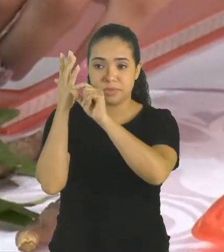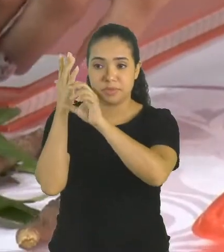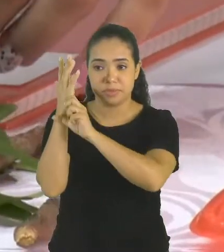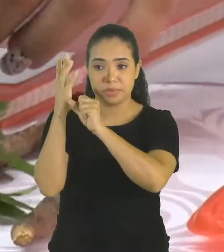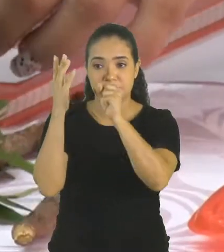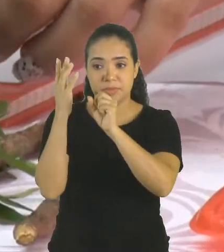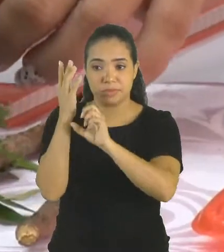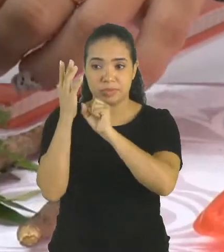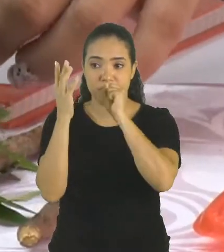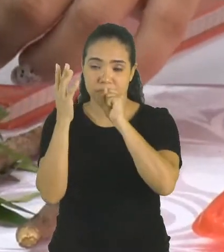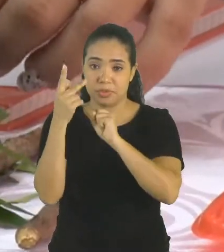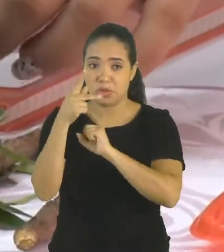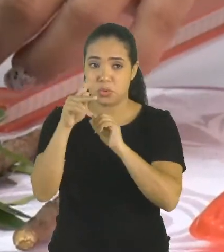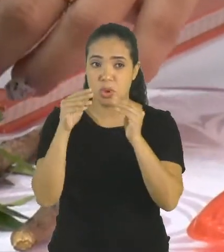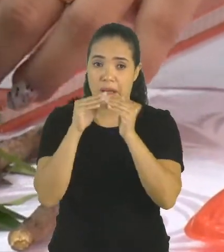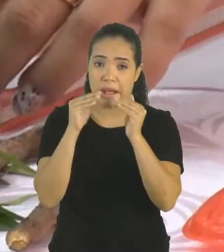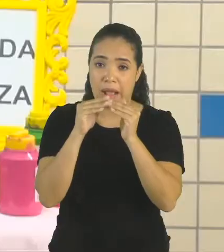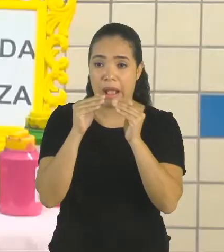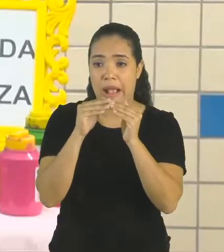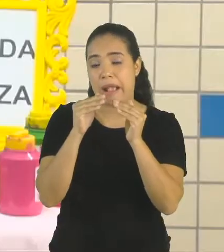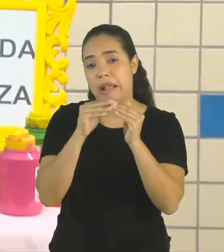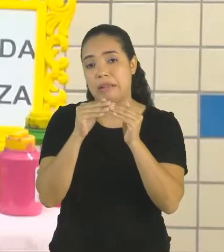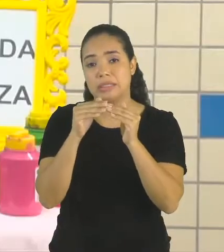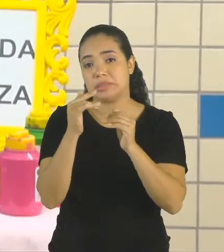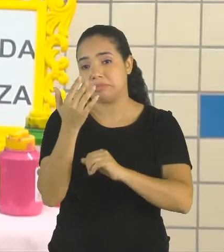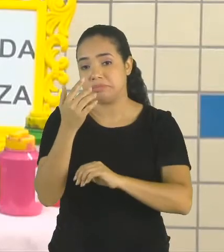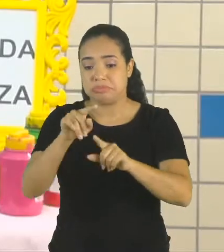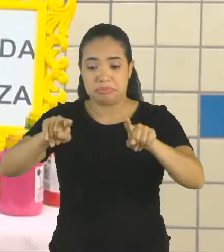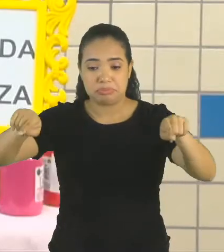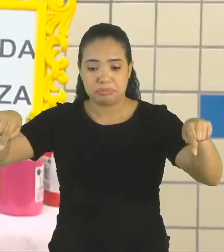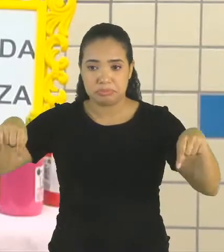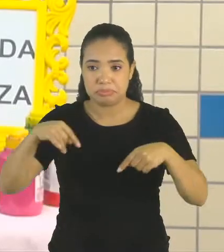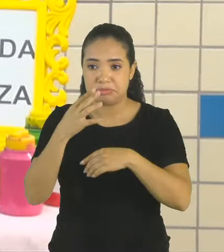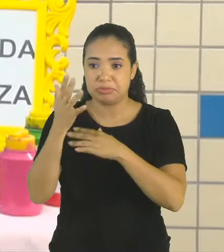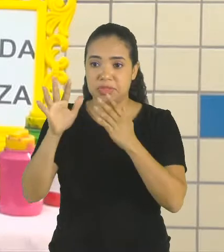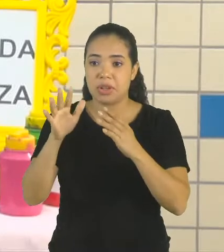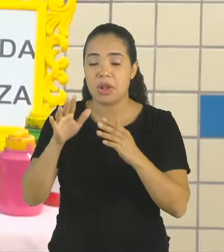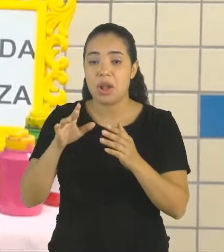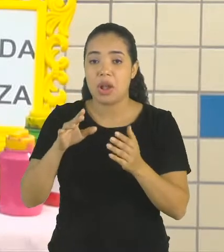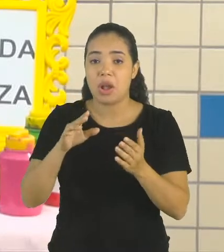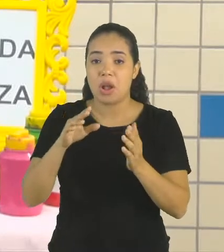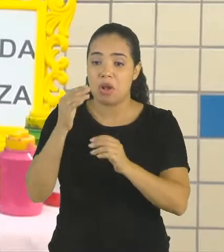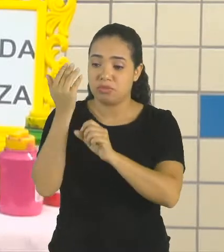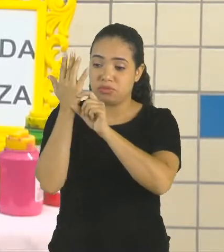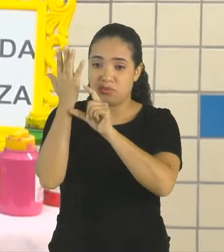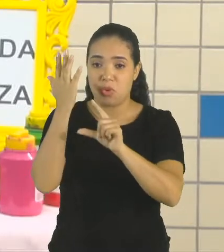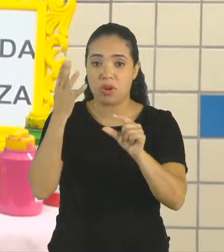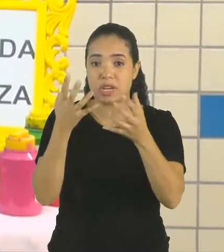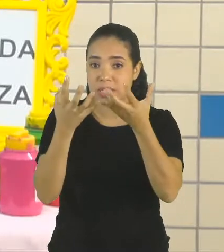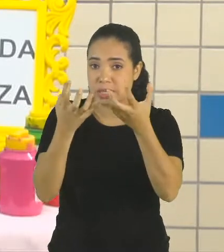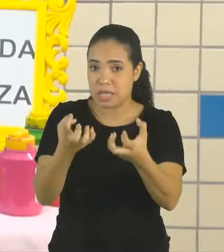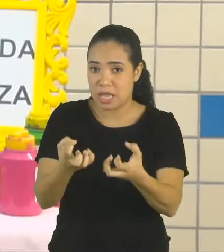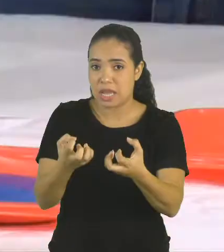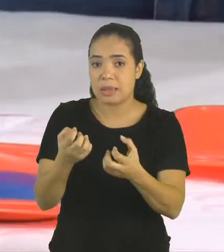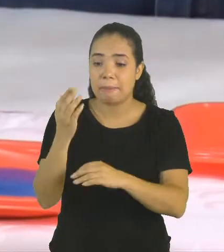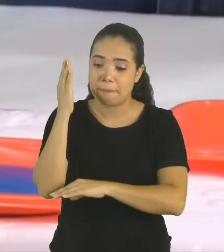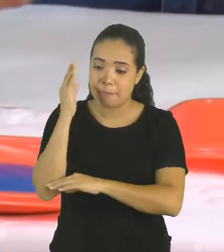sua casa, no seu quintal, folhas secas, gravetos